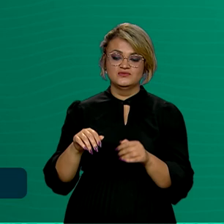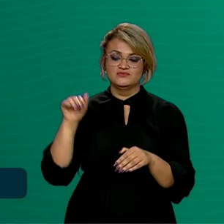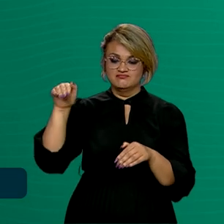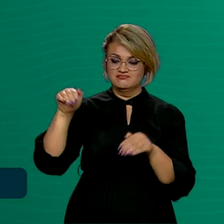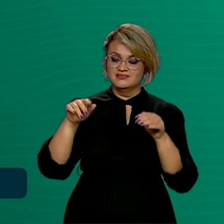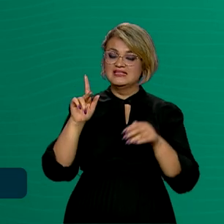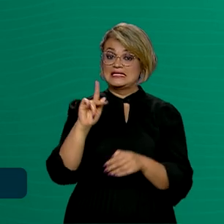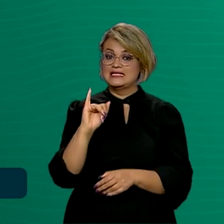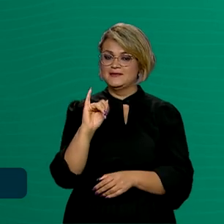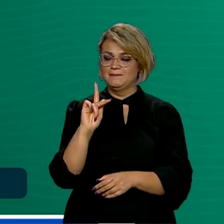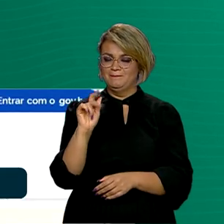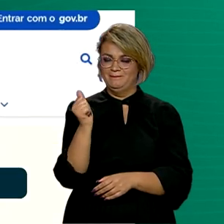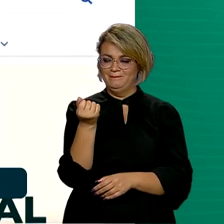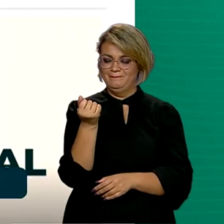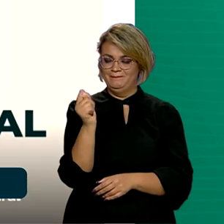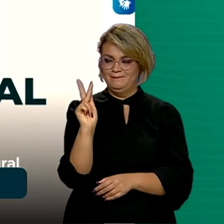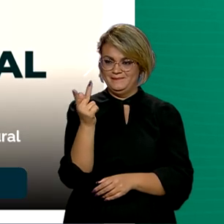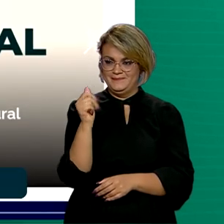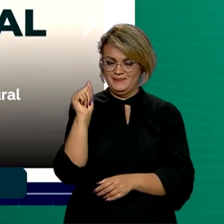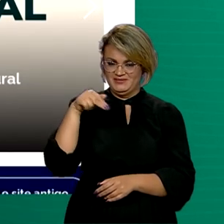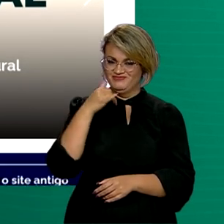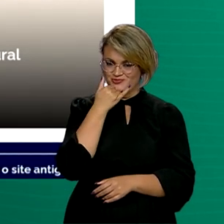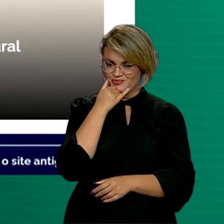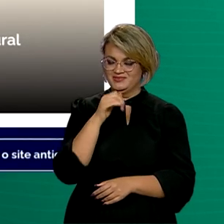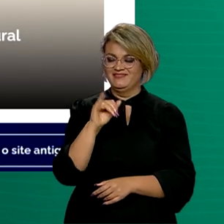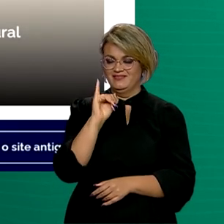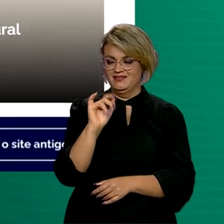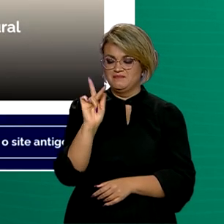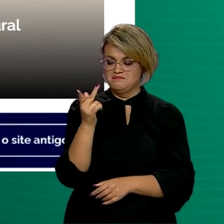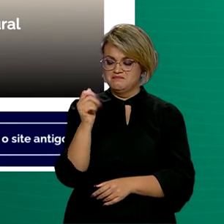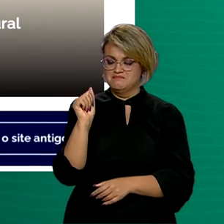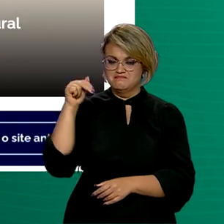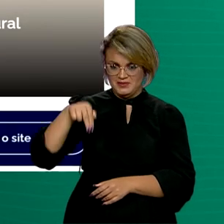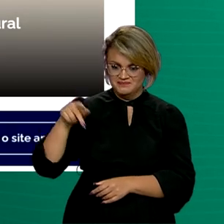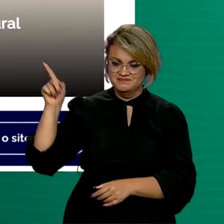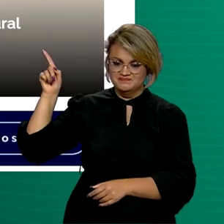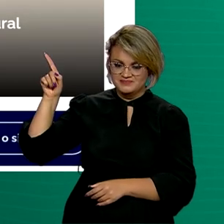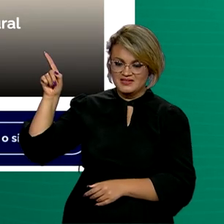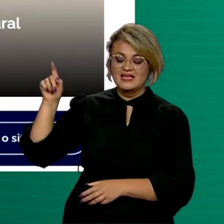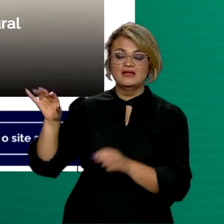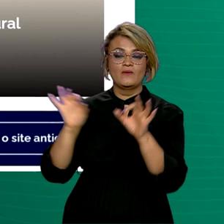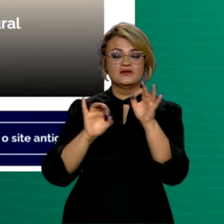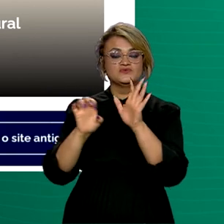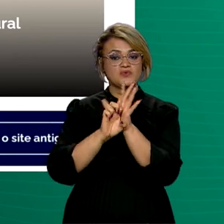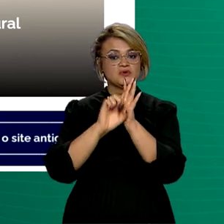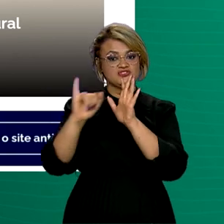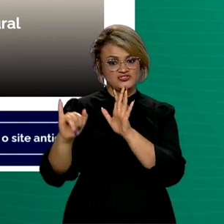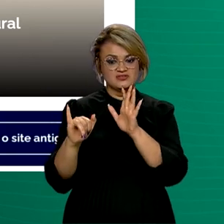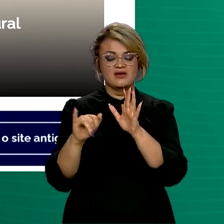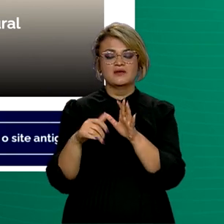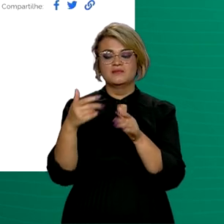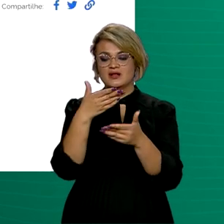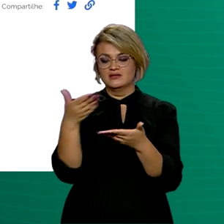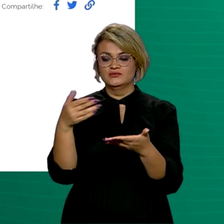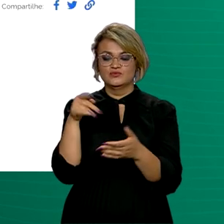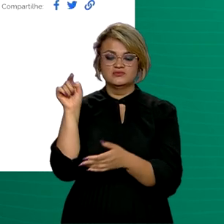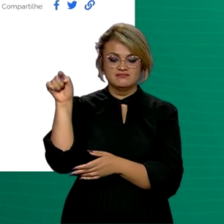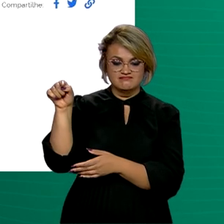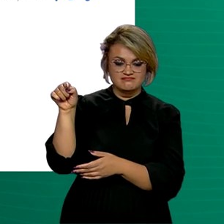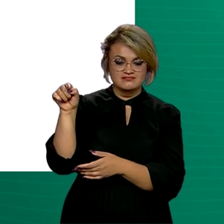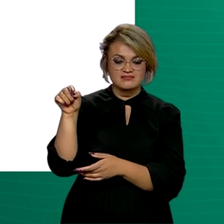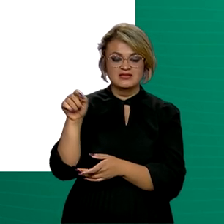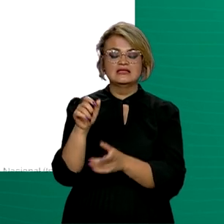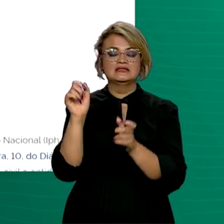público para projetos e ações de organizações da sociedade civil e entidades públicas que